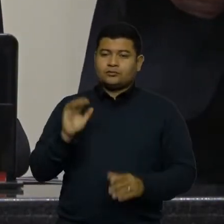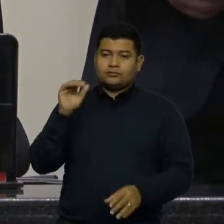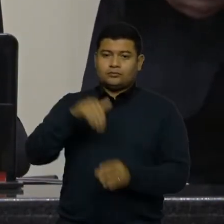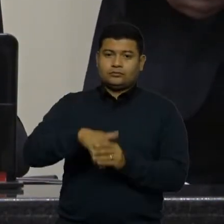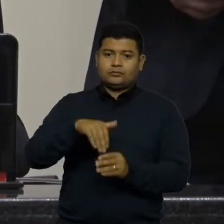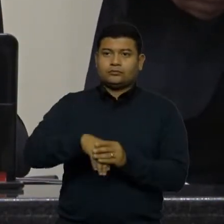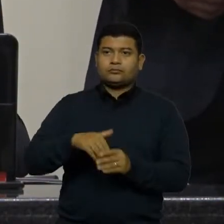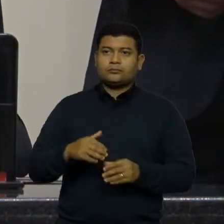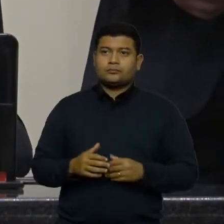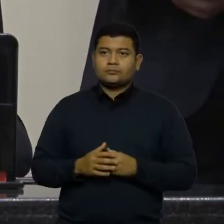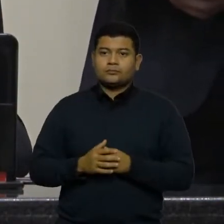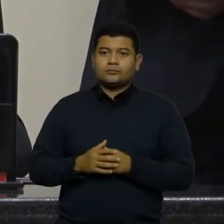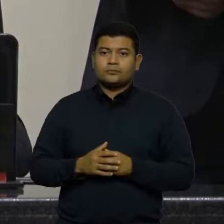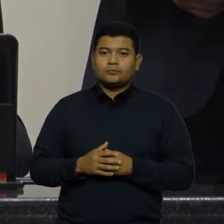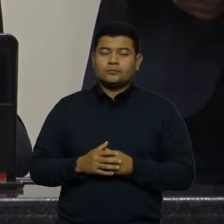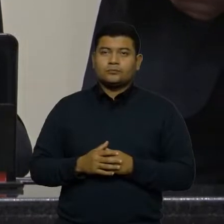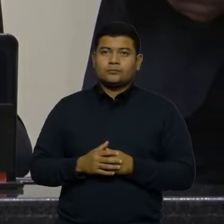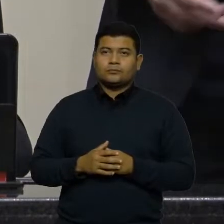direito de voto.